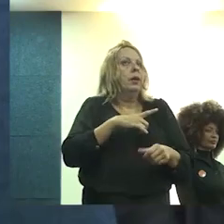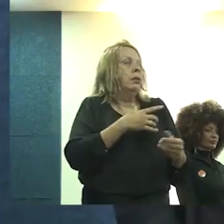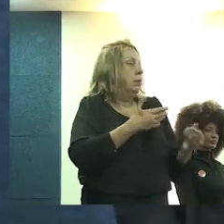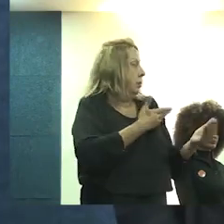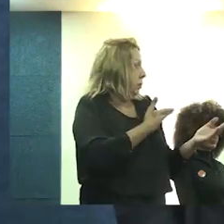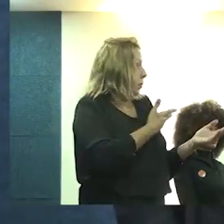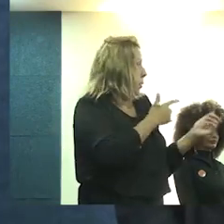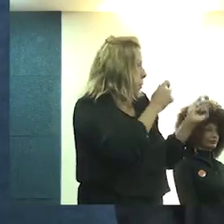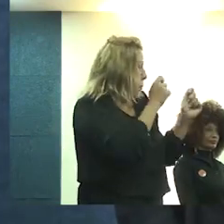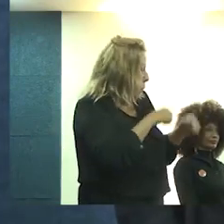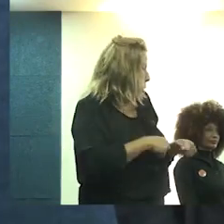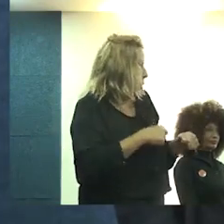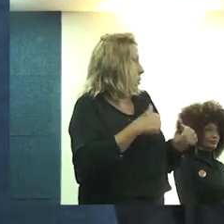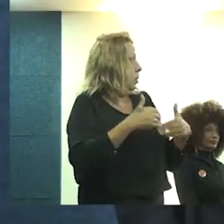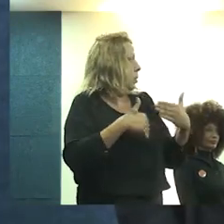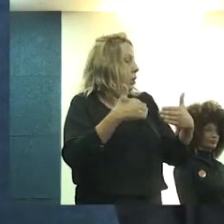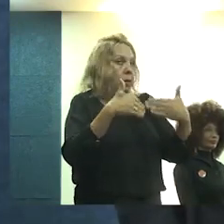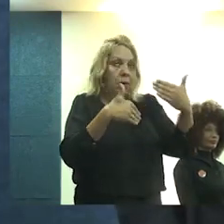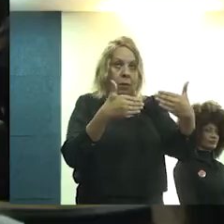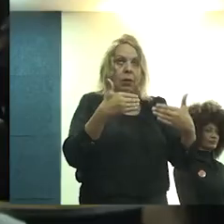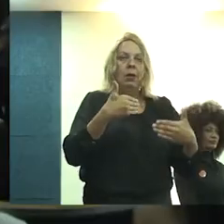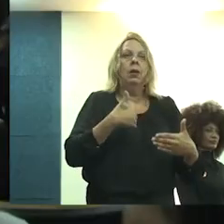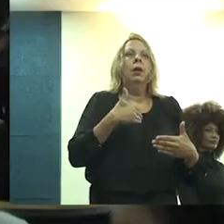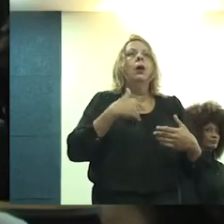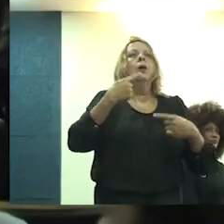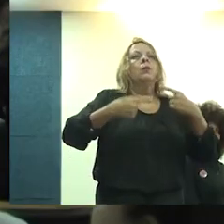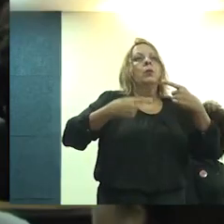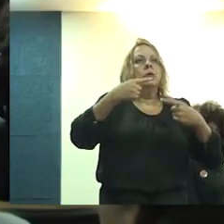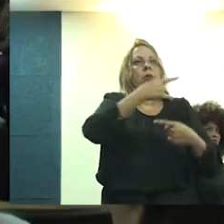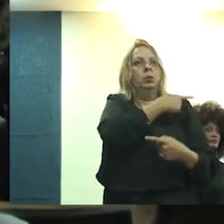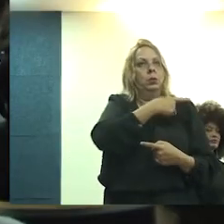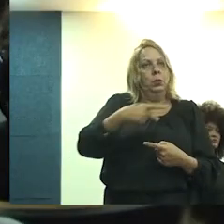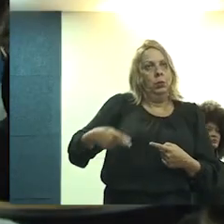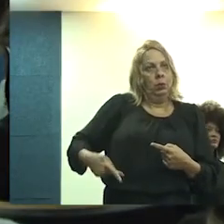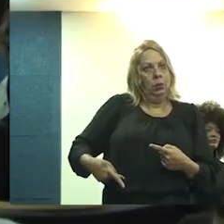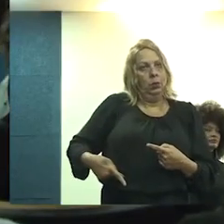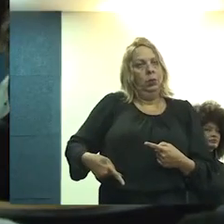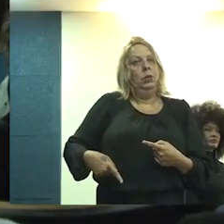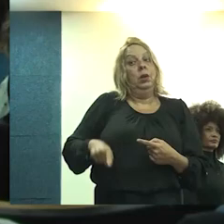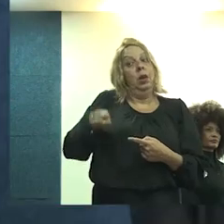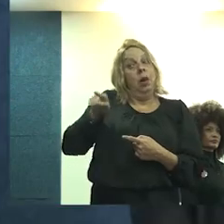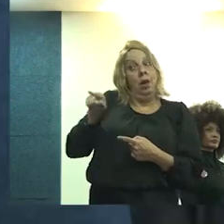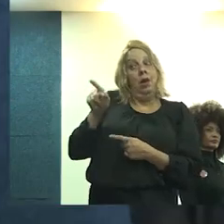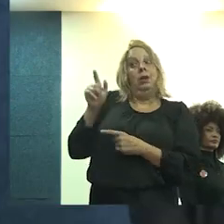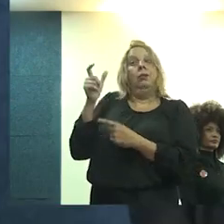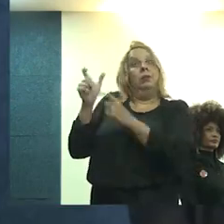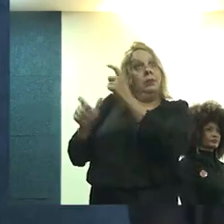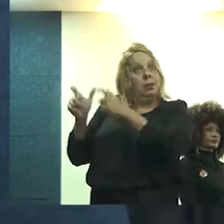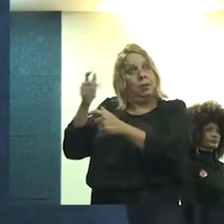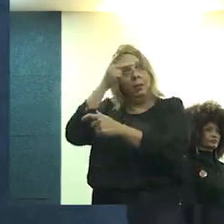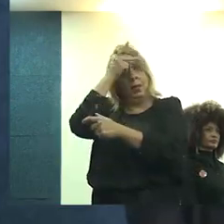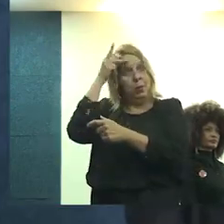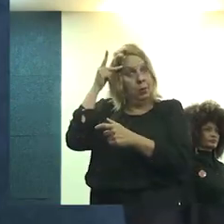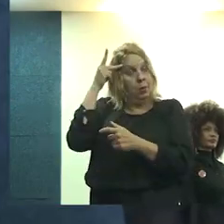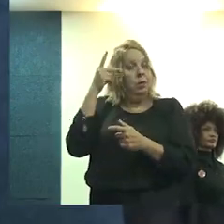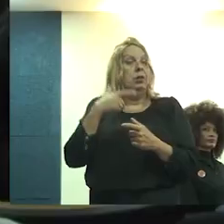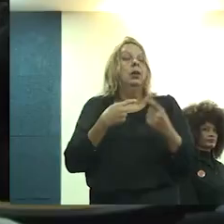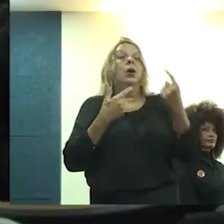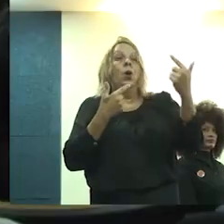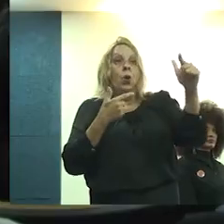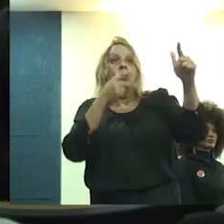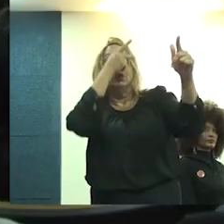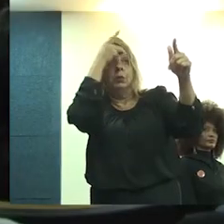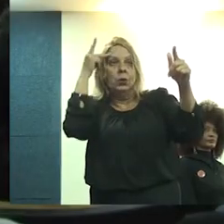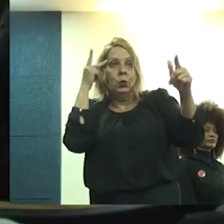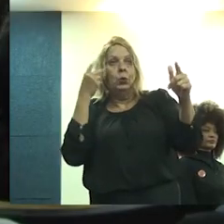presidentas, que nós possamos levar adiante para as políticas, que se torne uma política pública, saiu disso, nessa gene toda. Está ali um descendente